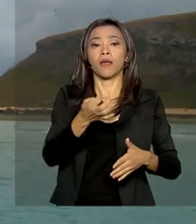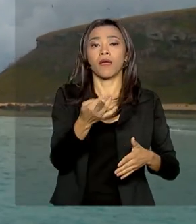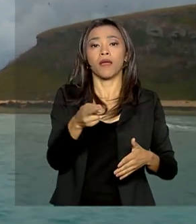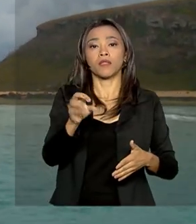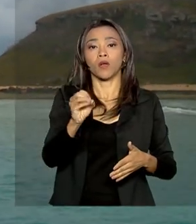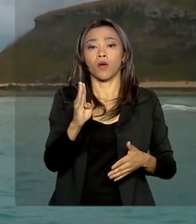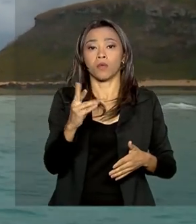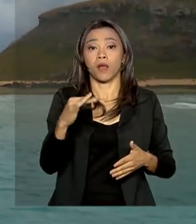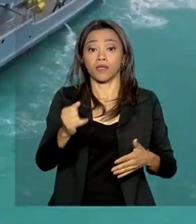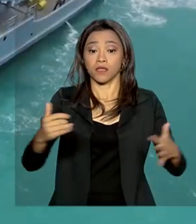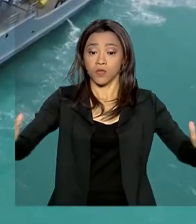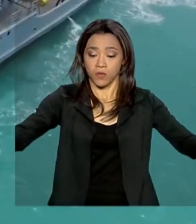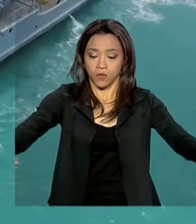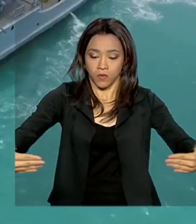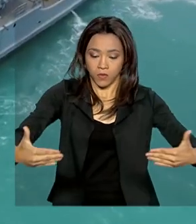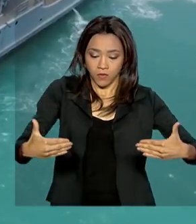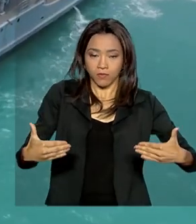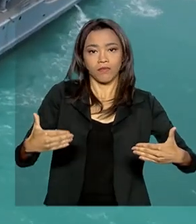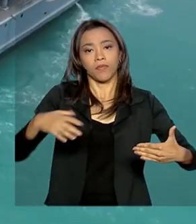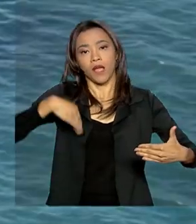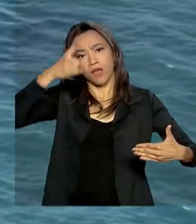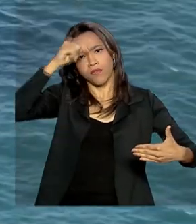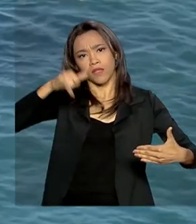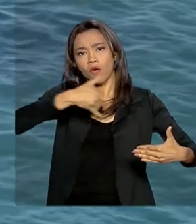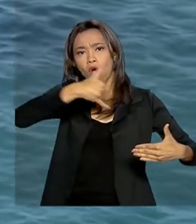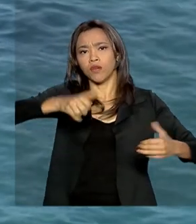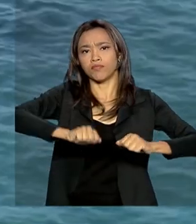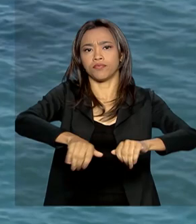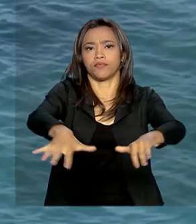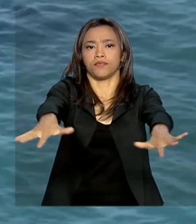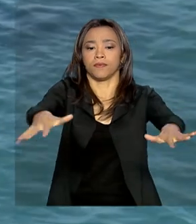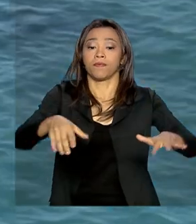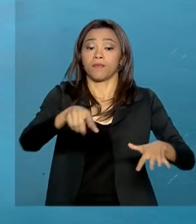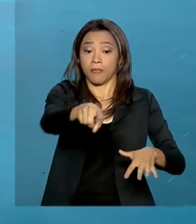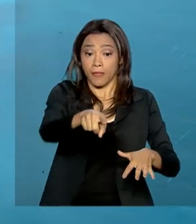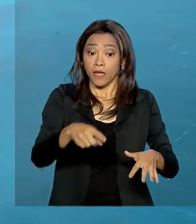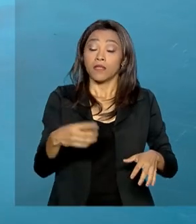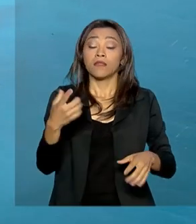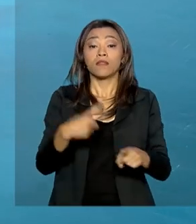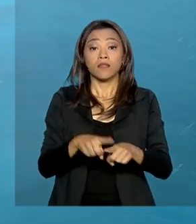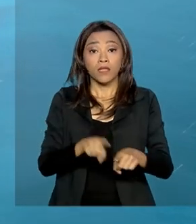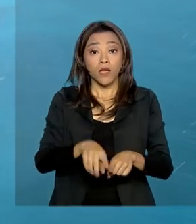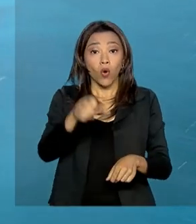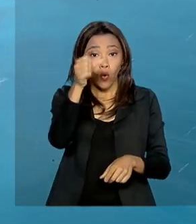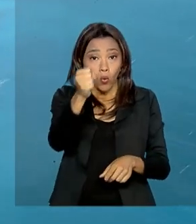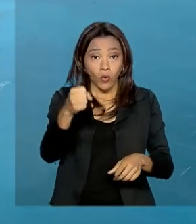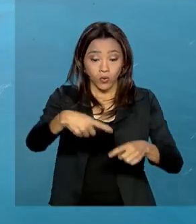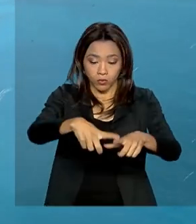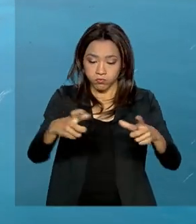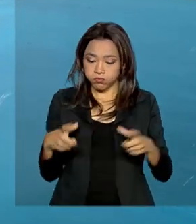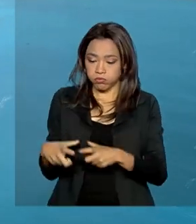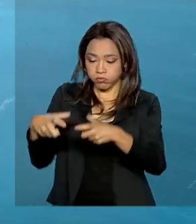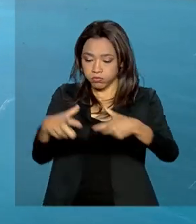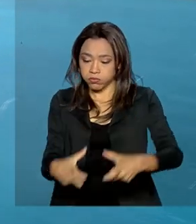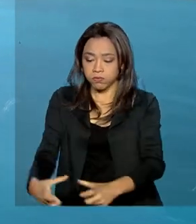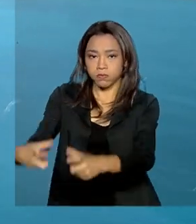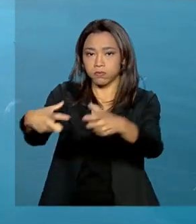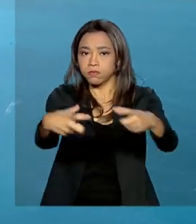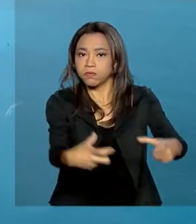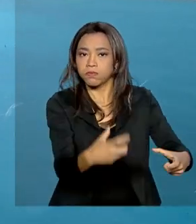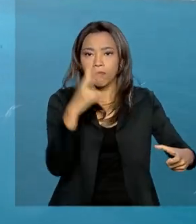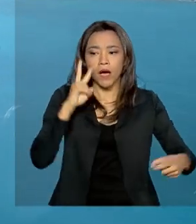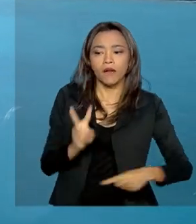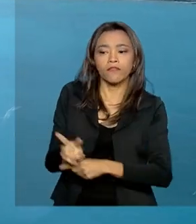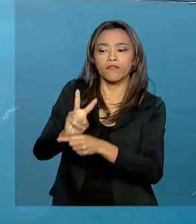chegada do óleo na região. Uma equipe com 30 homens e oito botes está de prontidão na ilha de Santa Bárbara